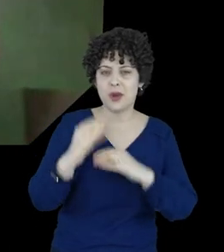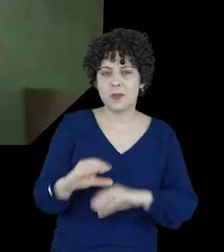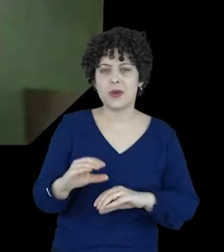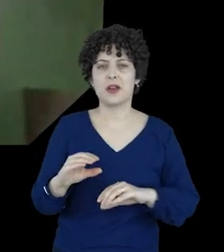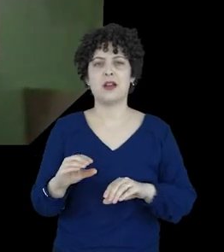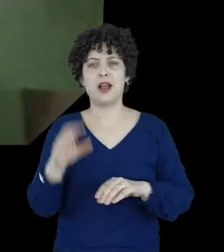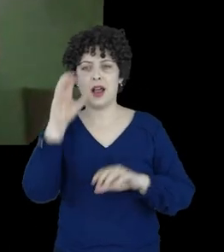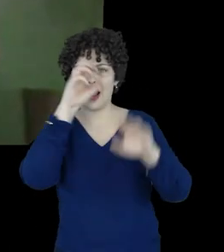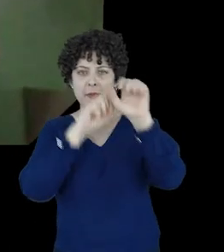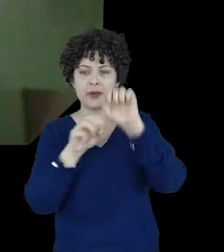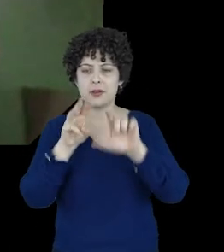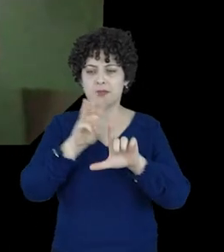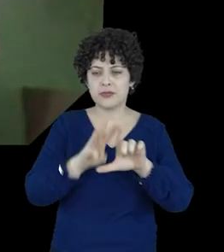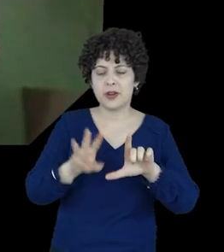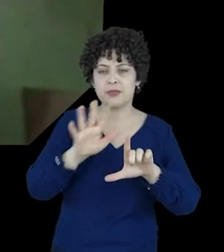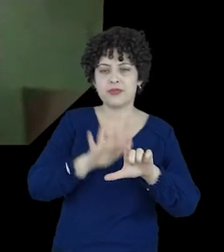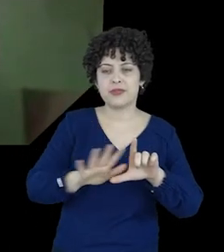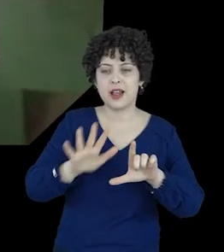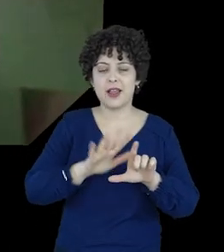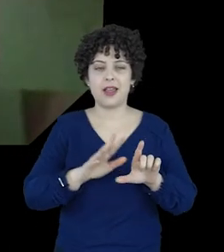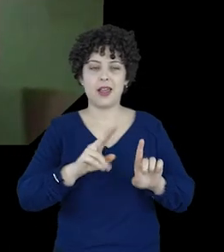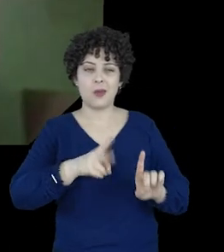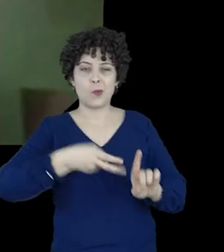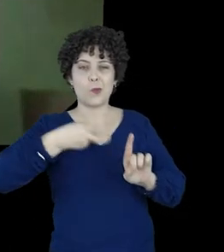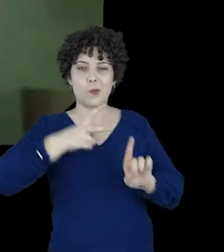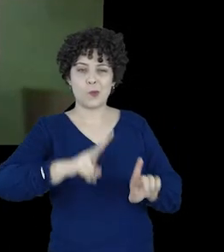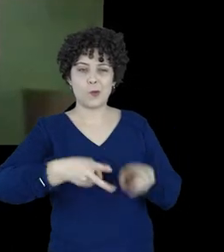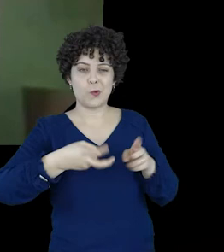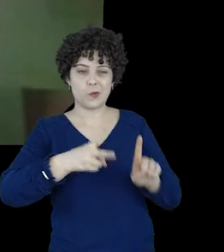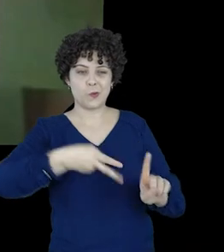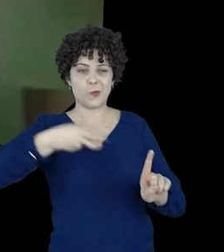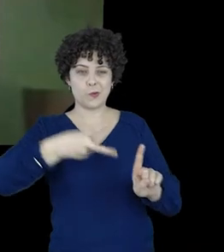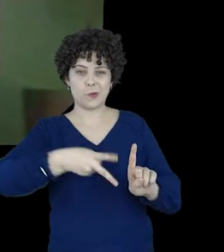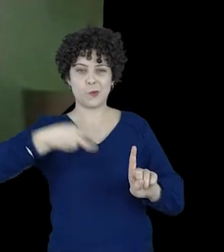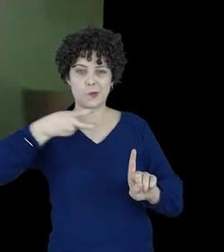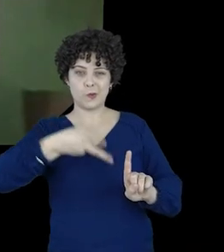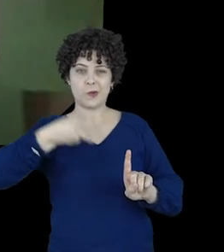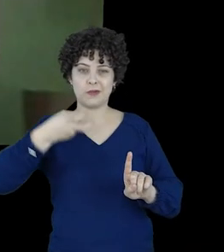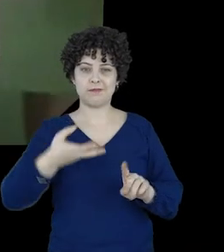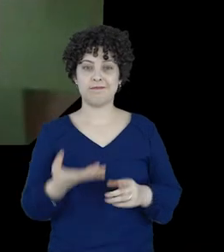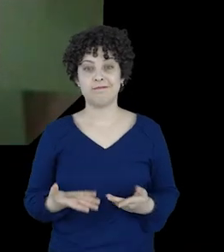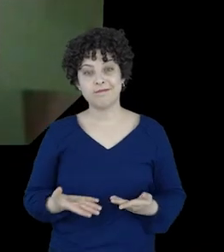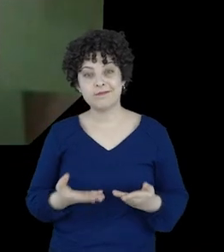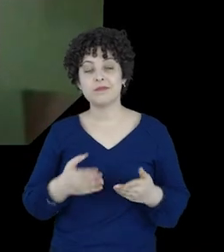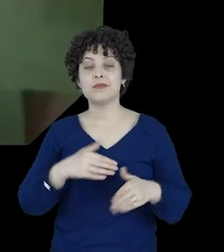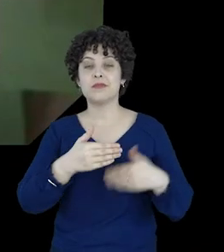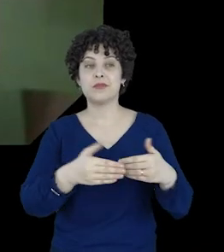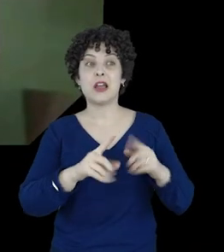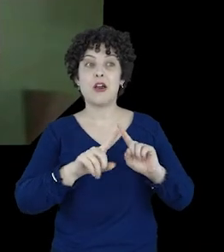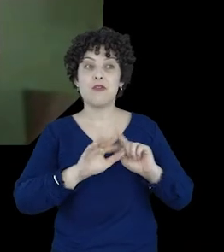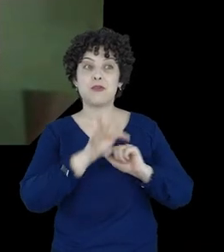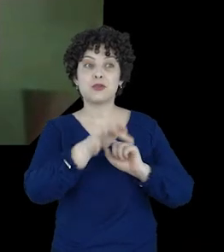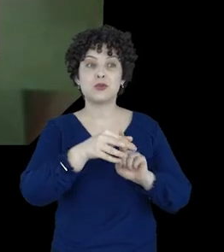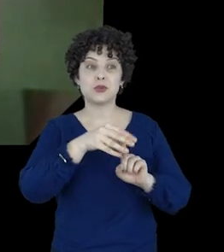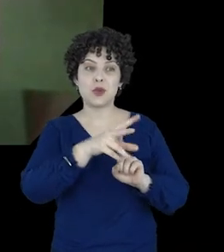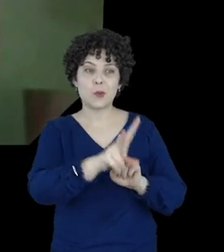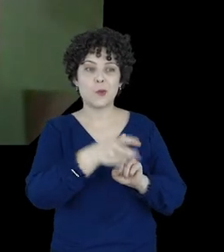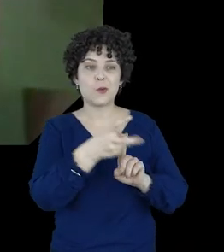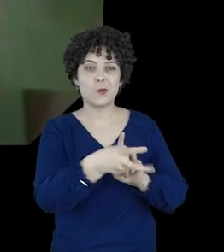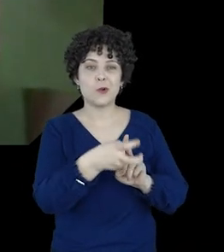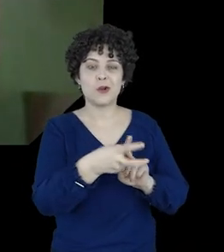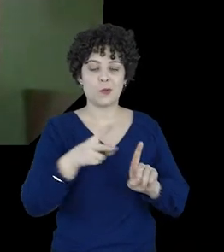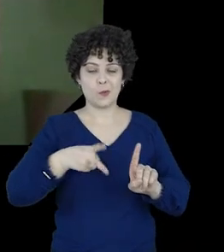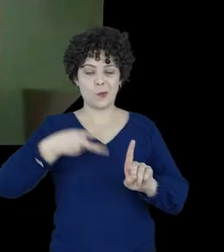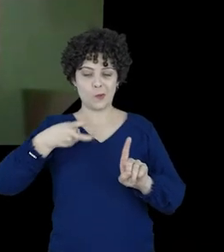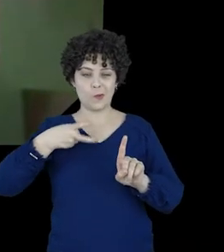vão aprender com as plataformas, vão ser exploradas. e podem acabar explorando outras